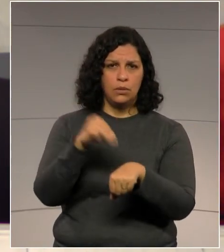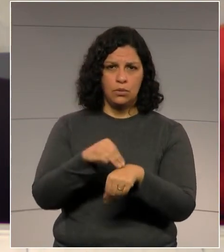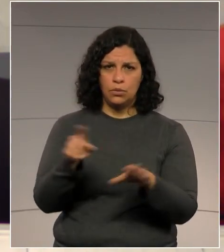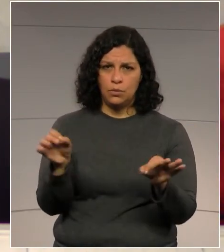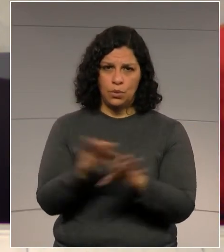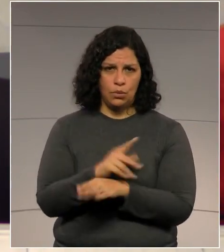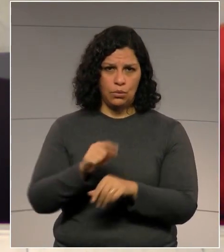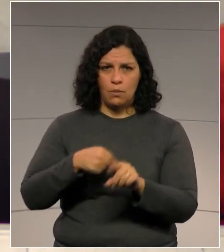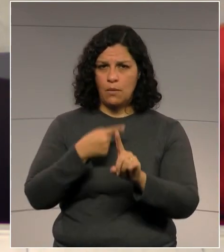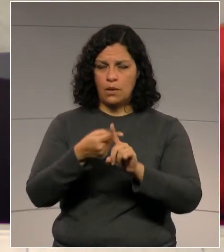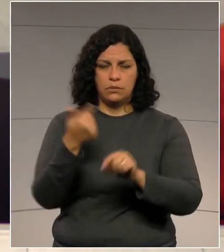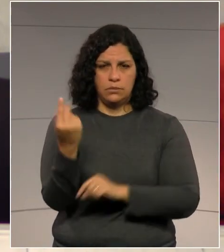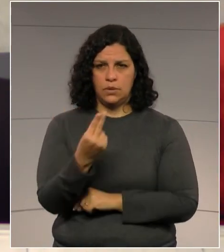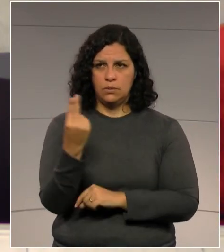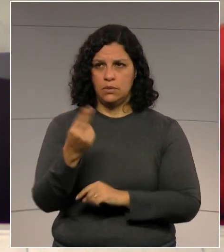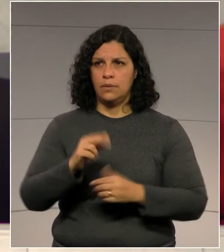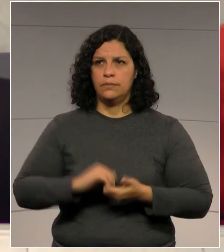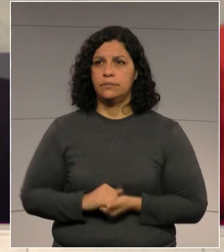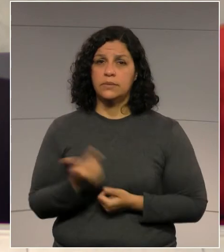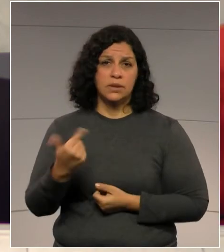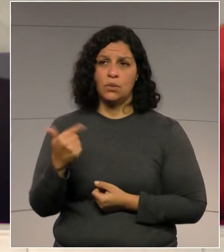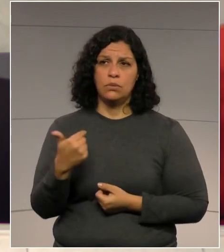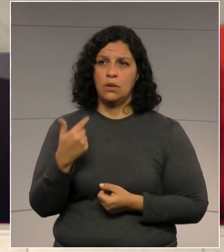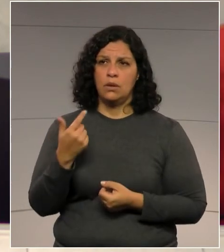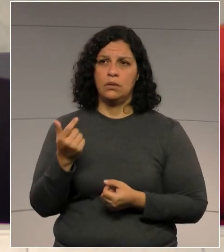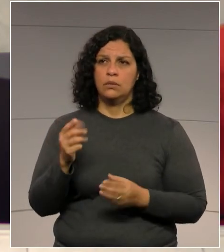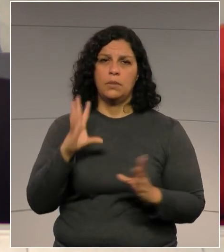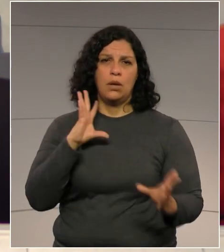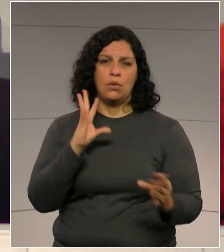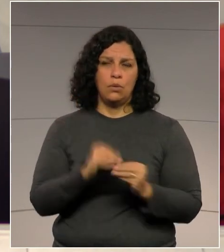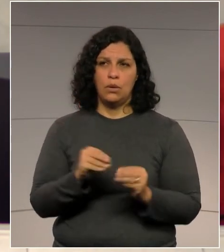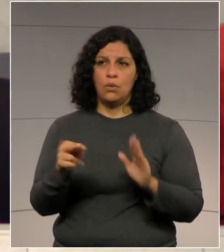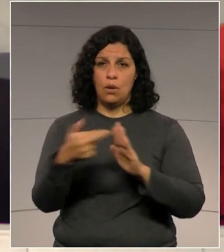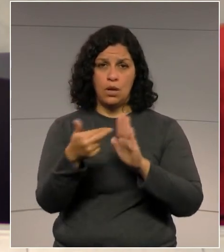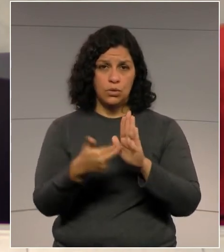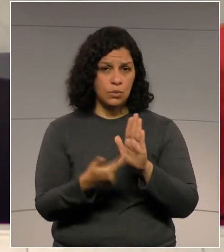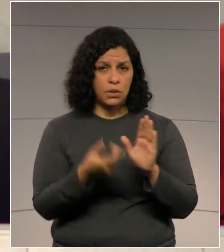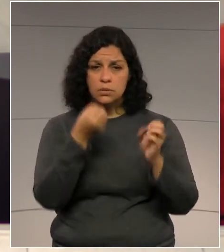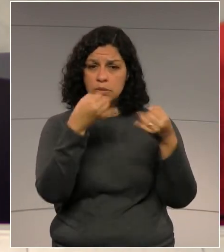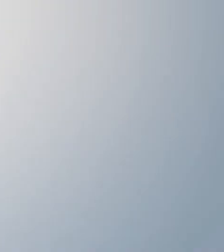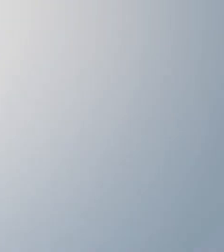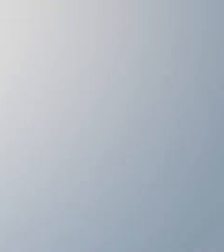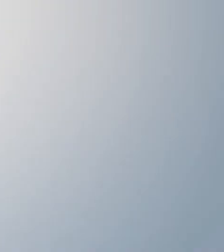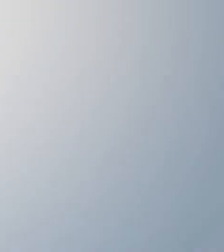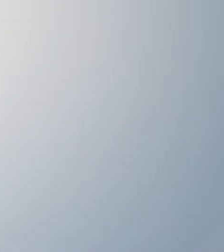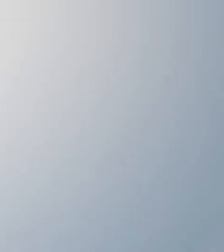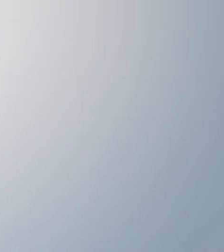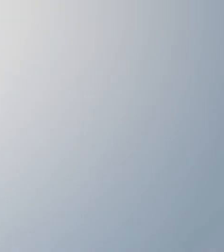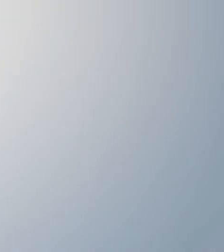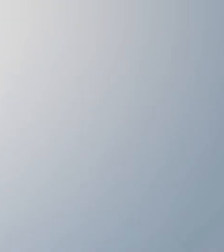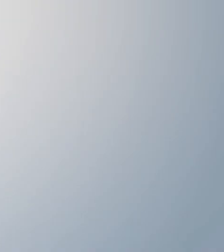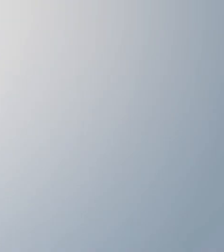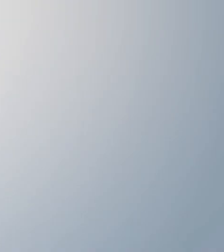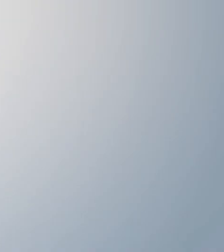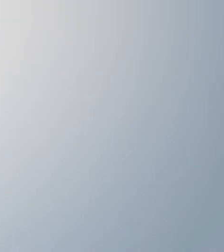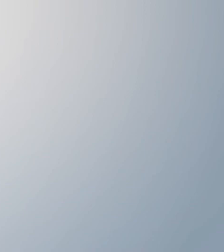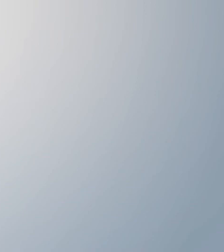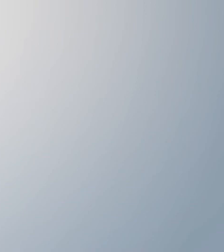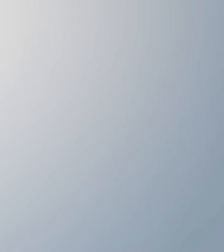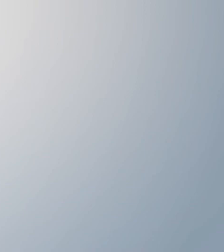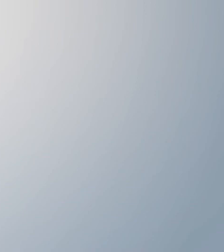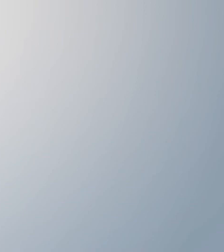a mais. Não há como para concluir, regimentalmente, cabe, deputado. Legenda Adriana